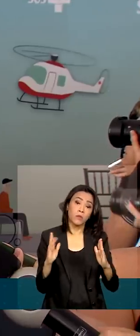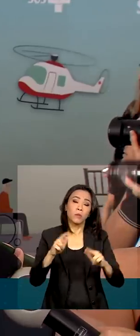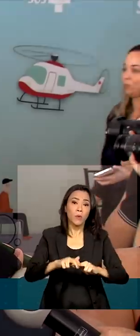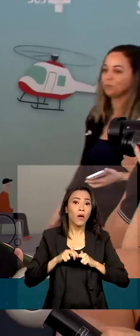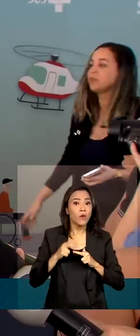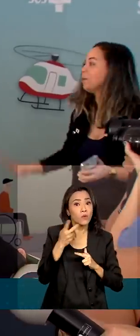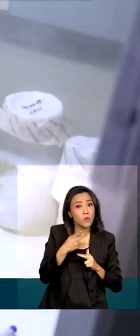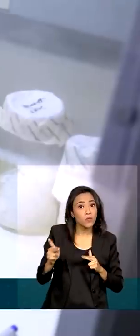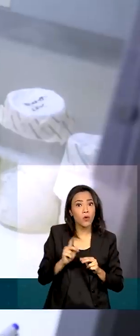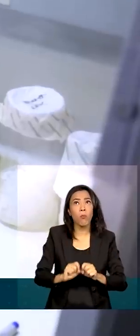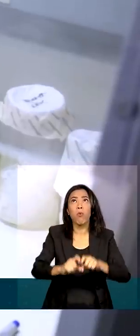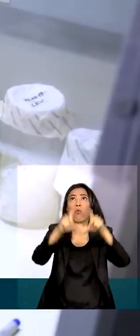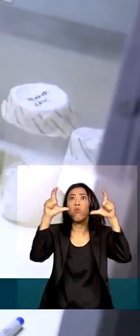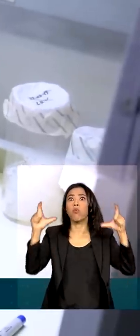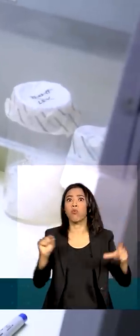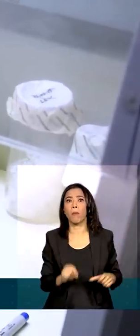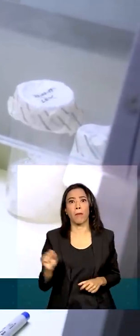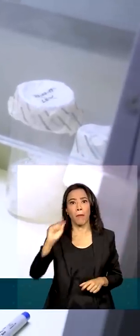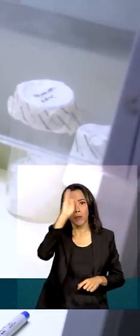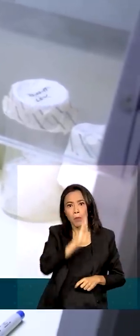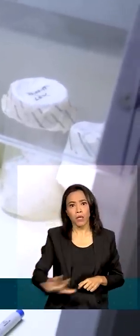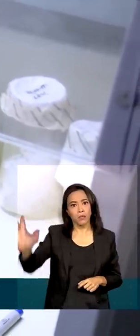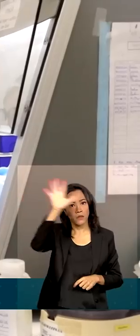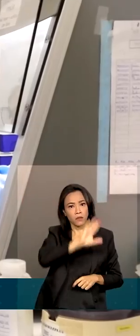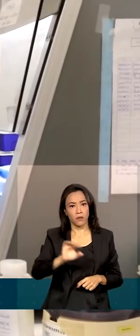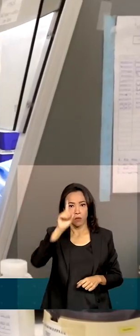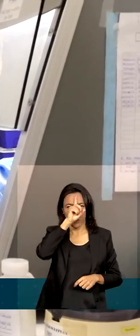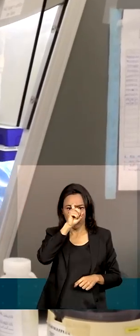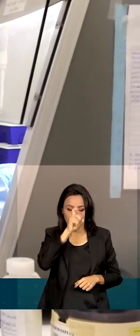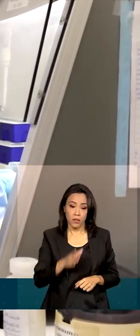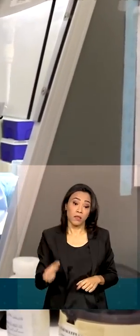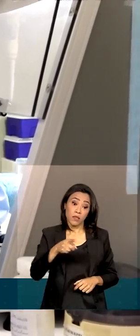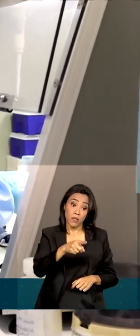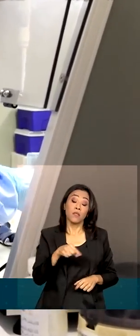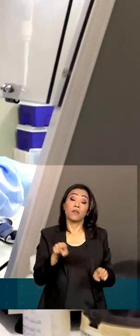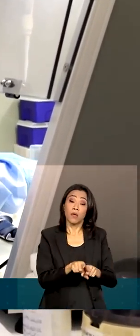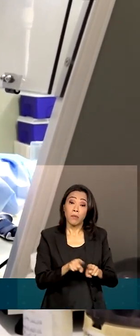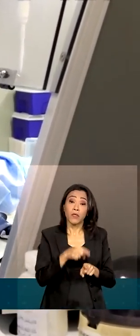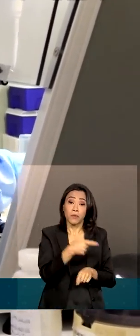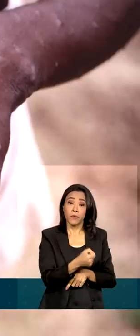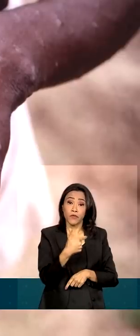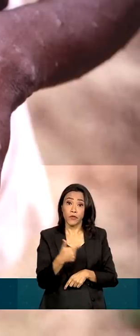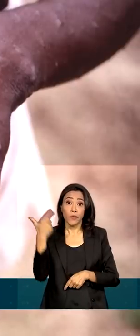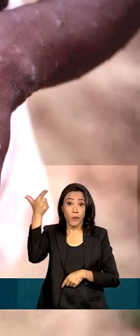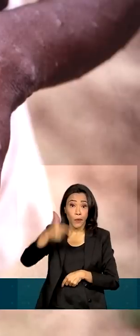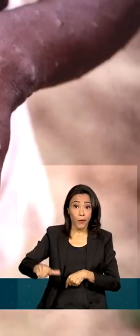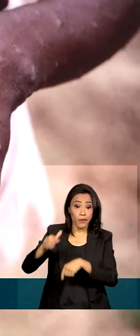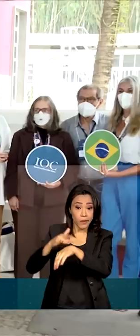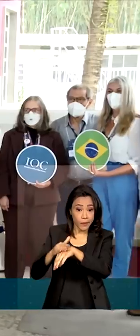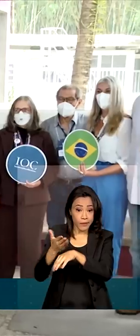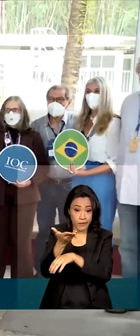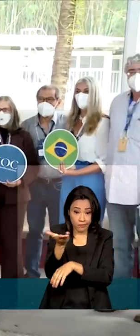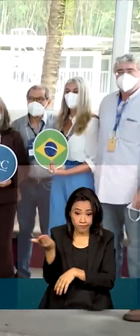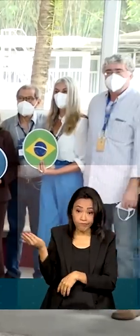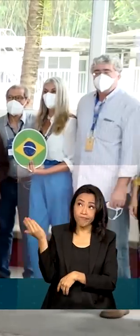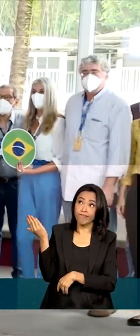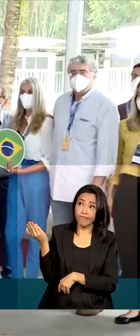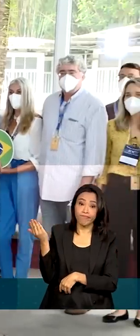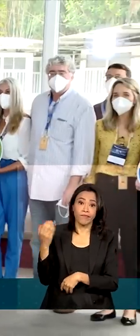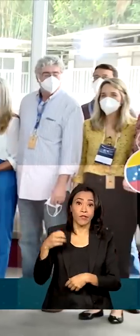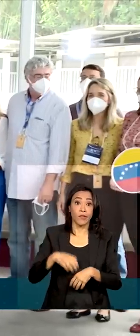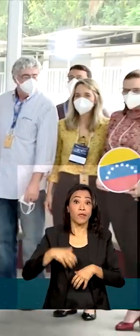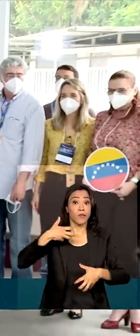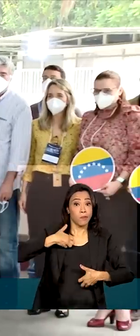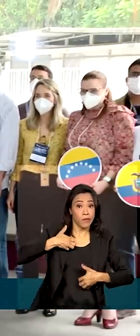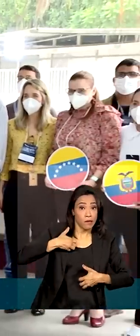sua grande capilaridade. Em 2022, o Brasil também teve que enfrentar outra doença, a monkeypox. Nessa luta, o